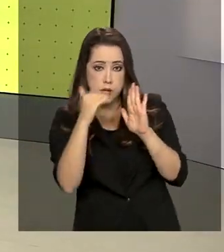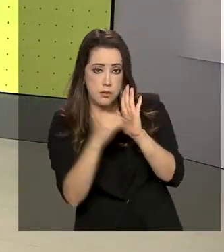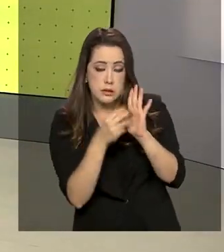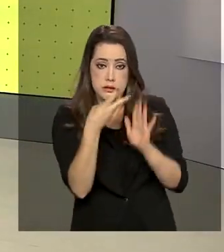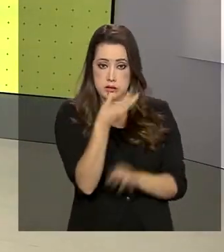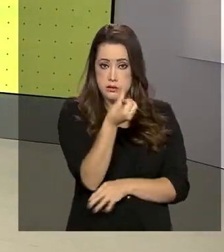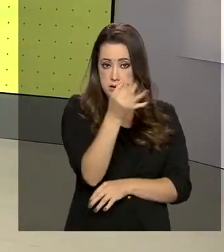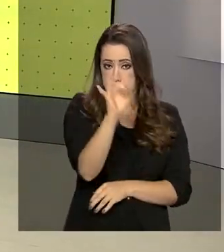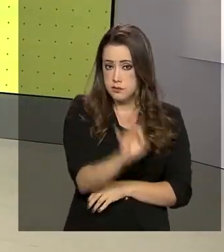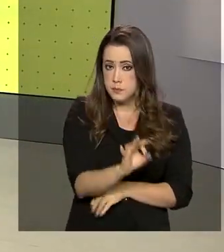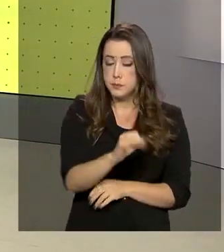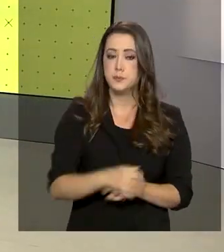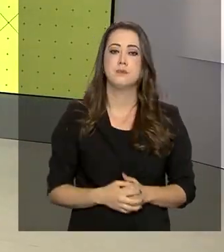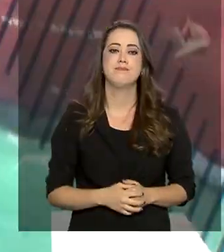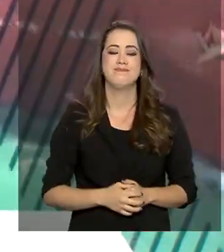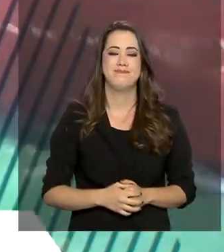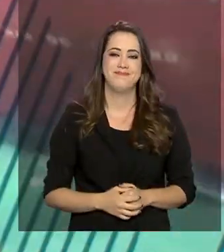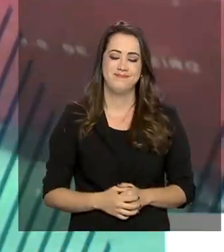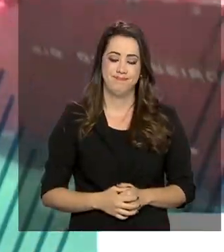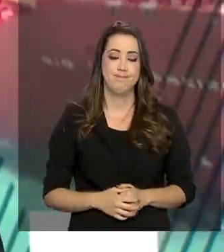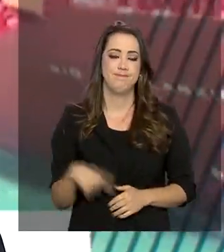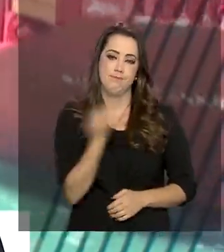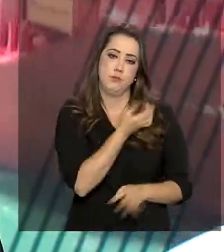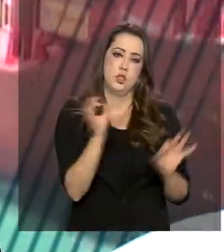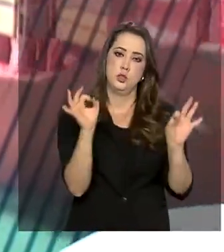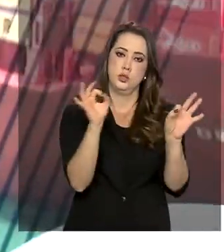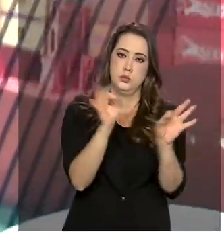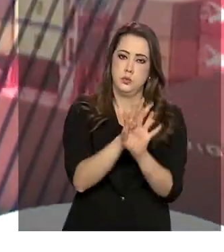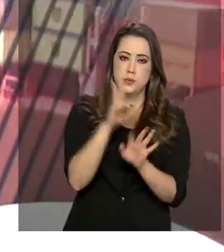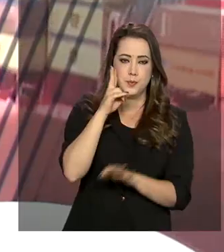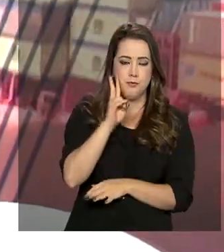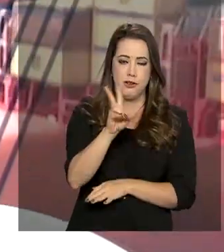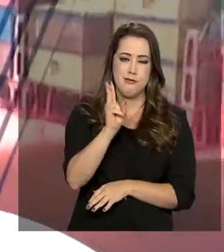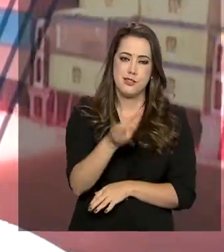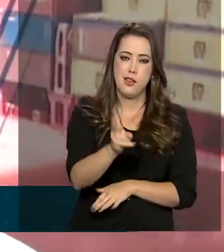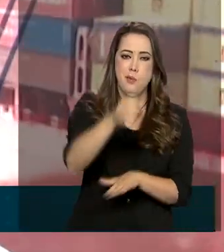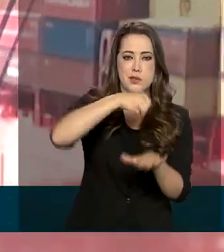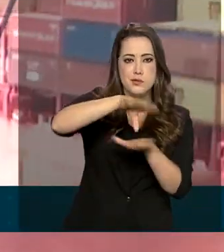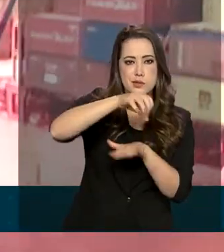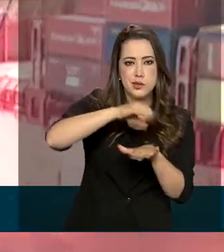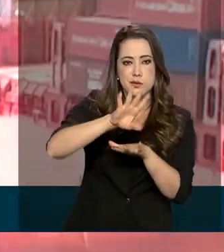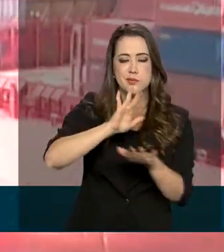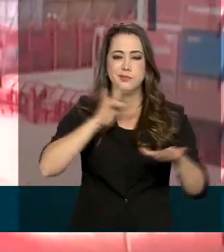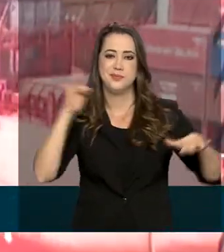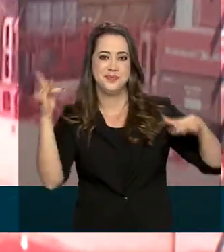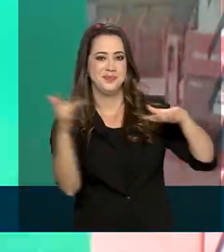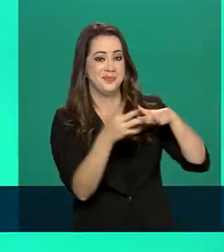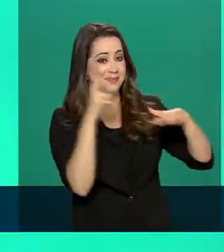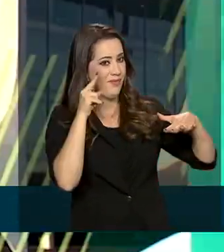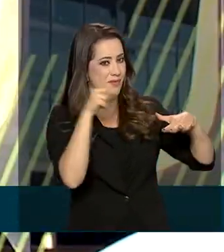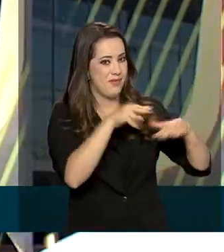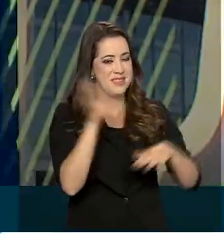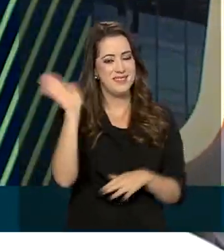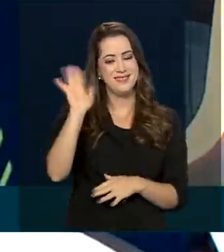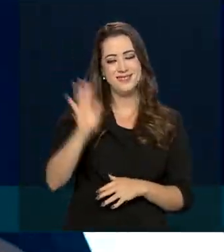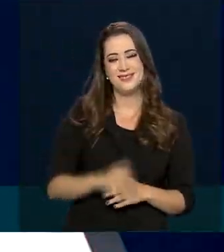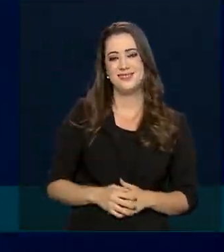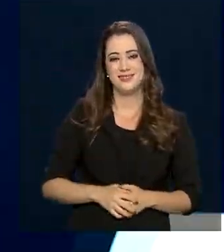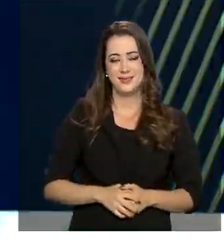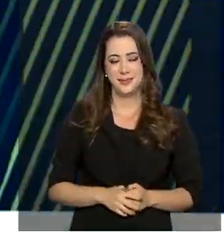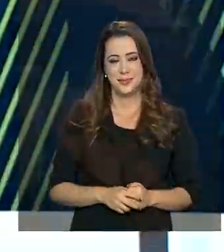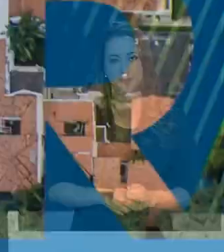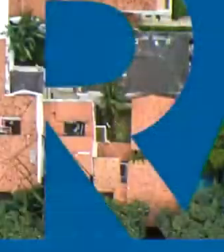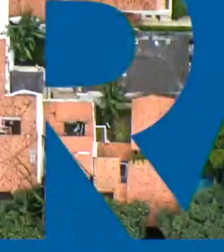caiu para 36%. A gente fica por aqui. Continue bem informado seguindo nossas redes sociais. Até amanhã!